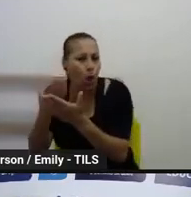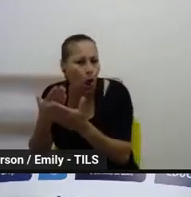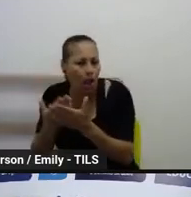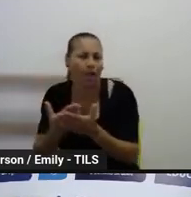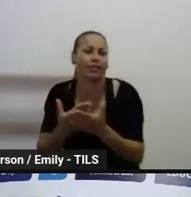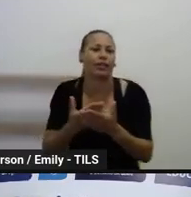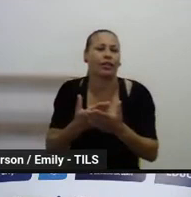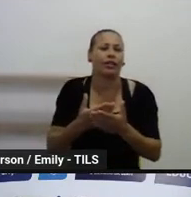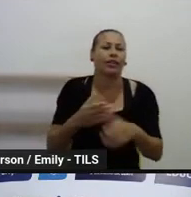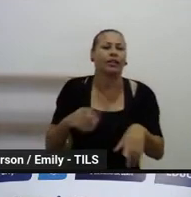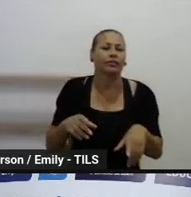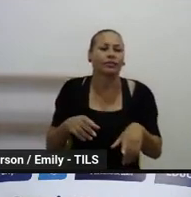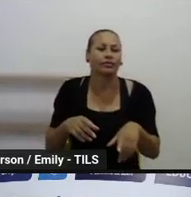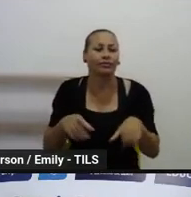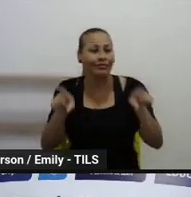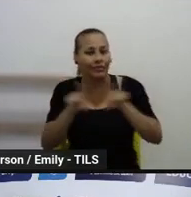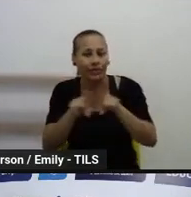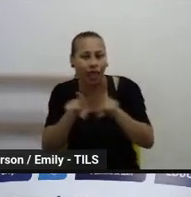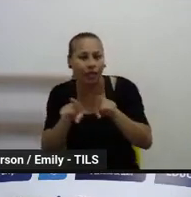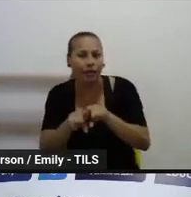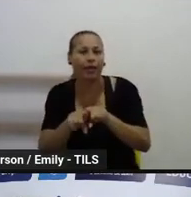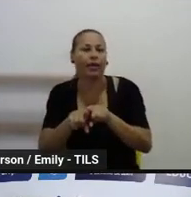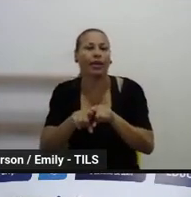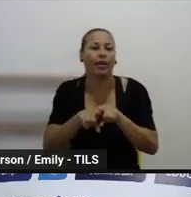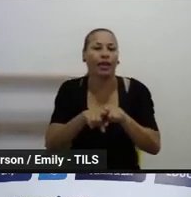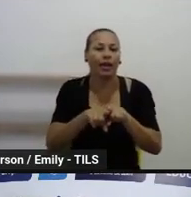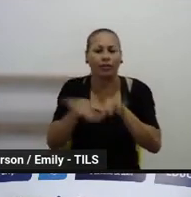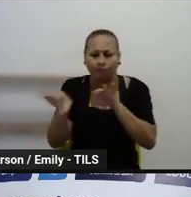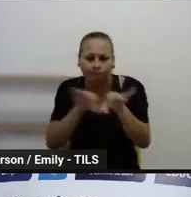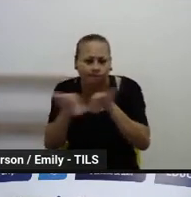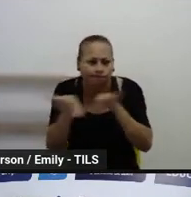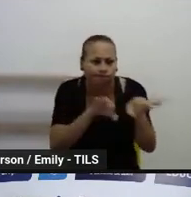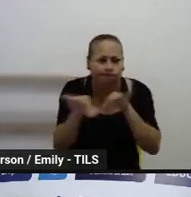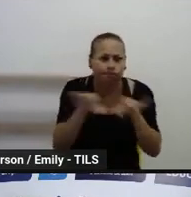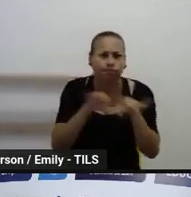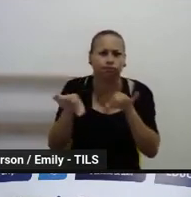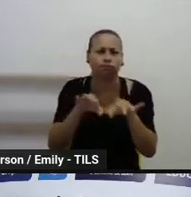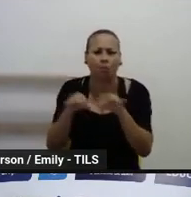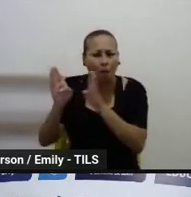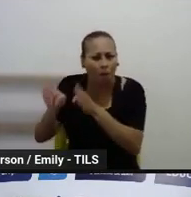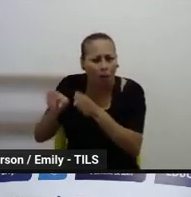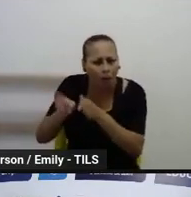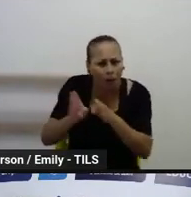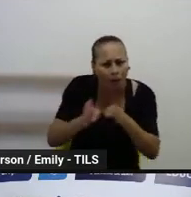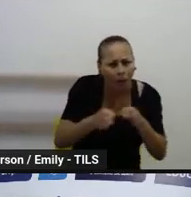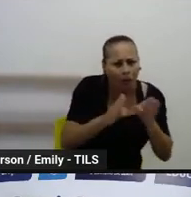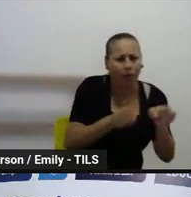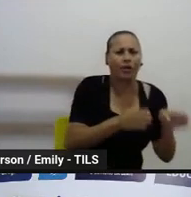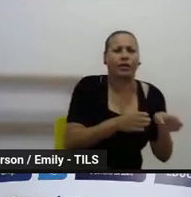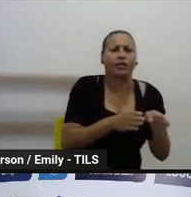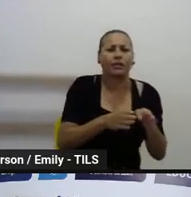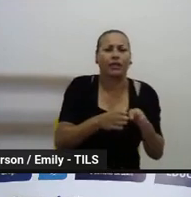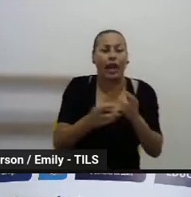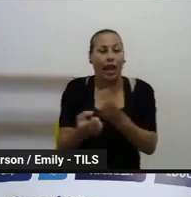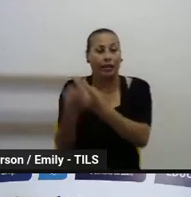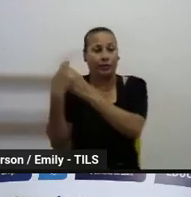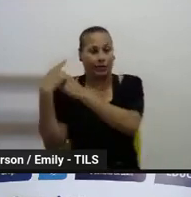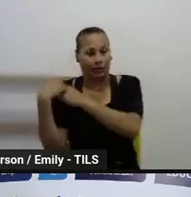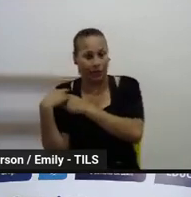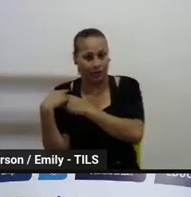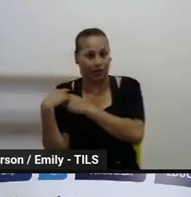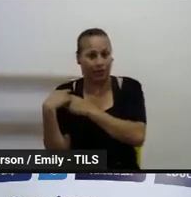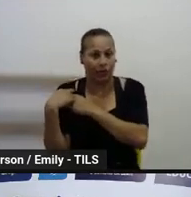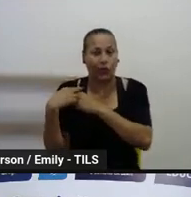escolas, elas são elaboradas, elas ficam mesmo sob responsabilidade do